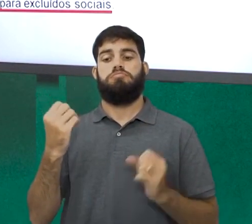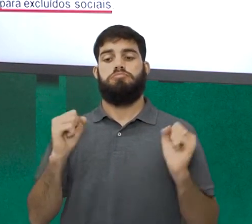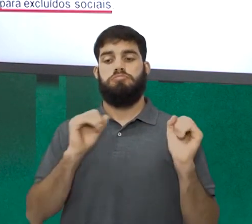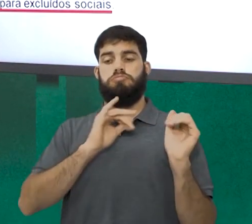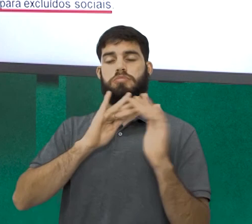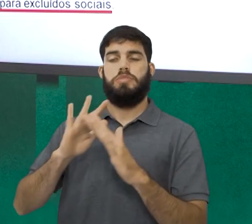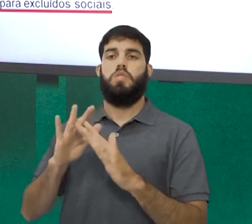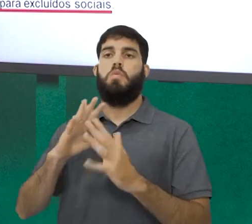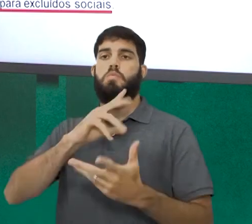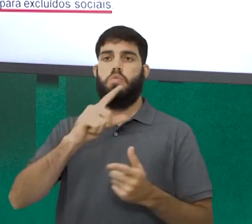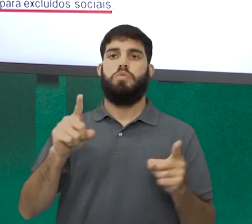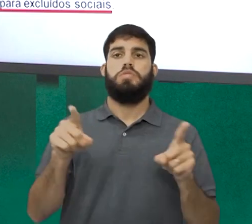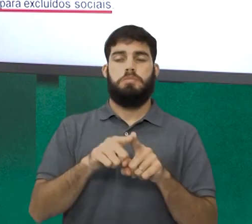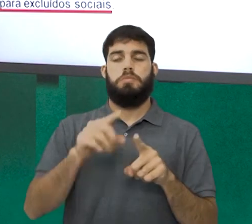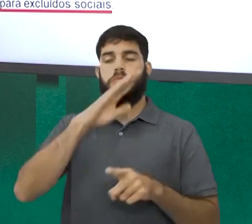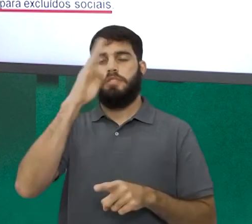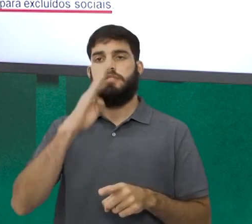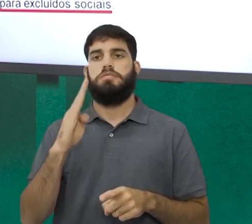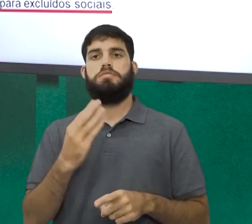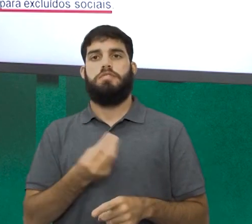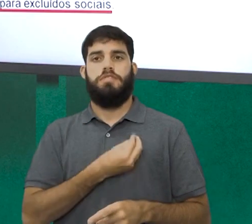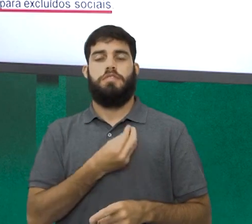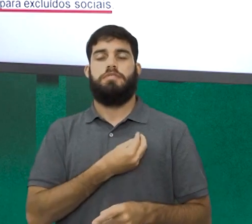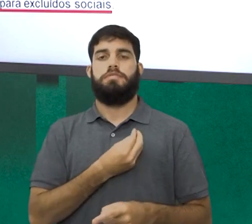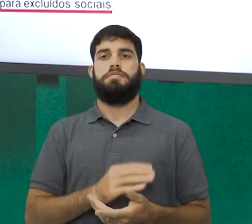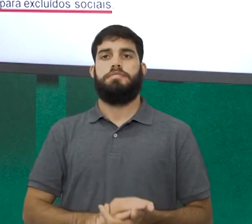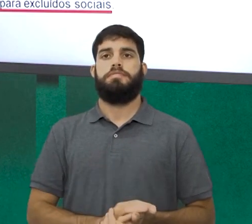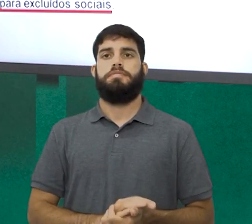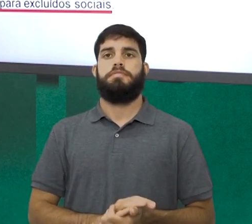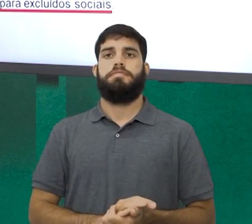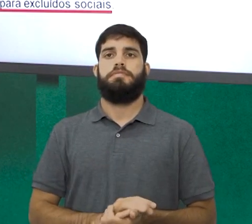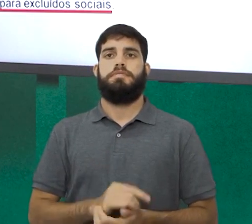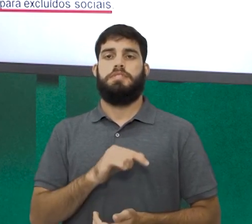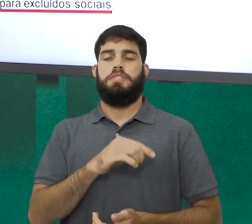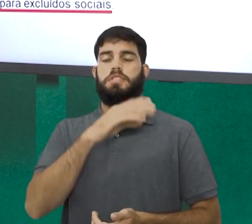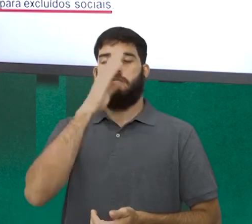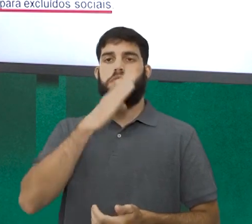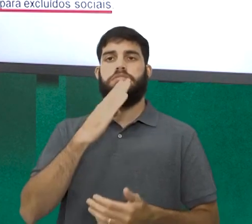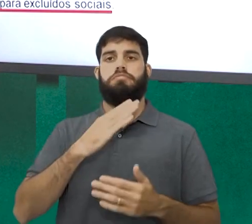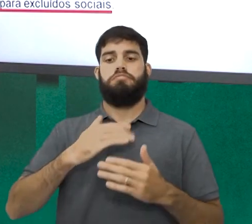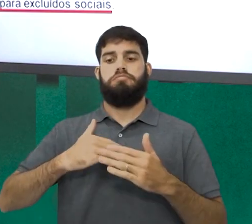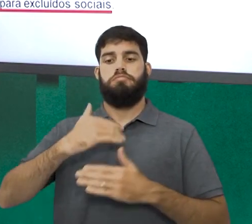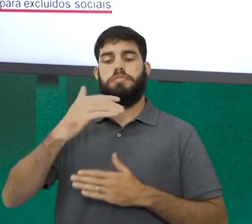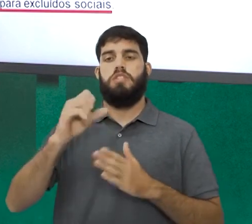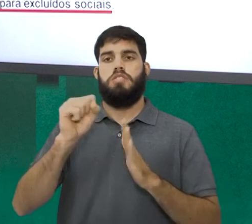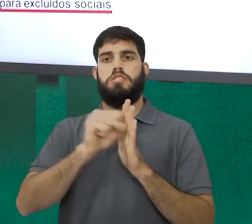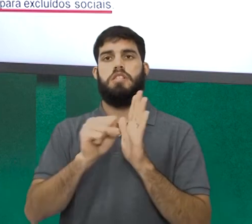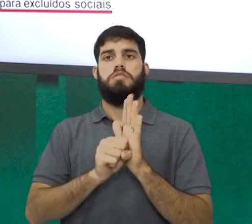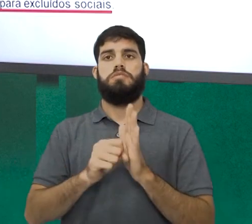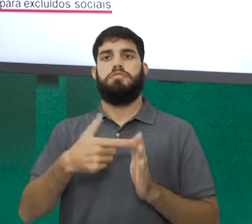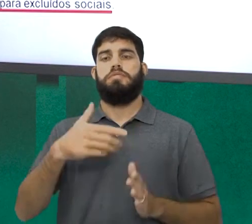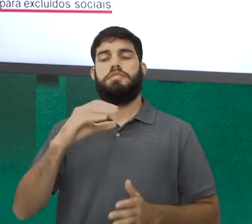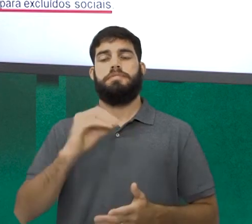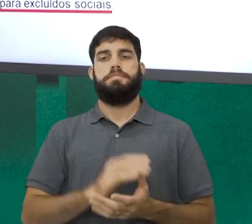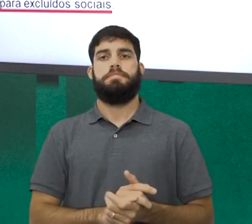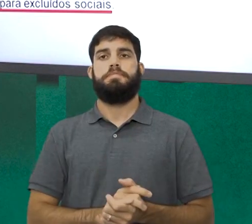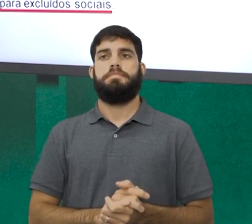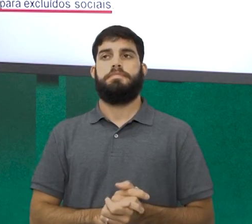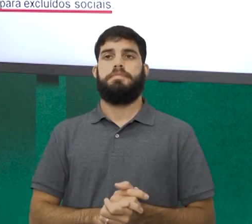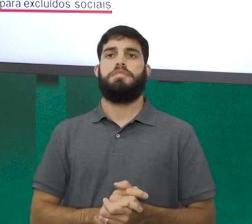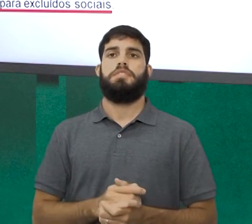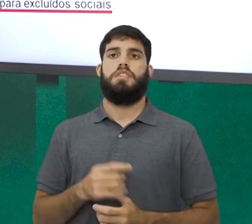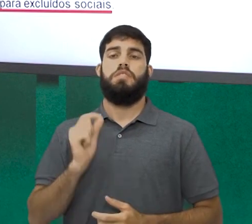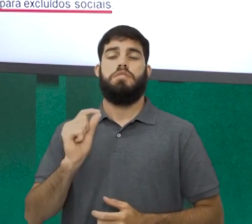que o mundo e o Brasil viveram desde a Revolução Industrial. No caso do Brasil, ao longo do século XX. Mais uma vez, digo que foi,